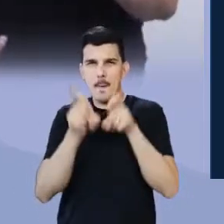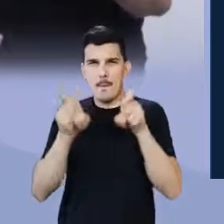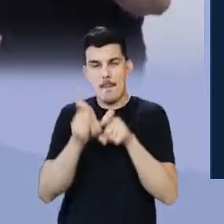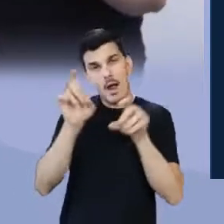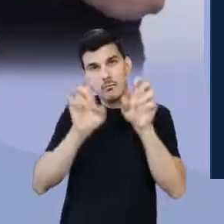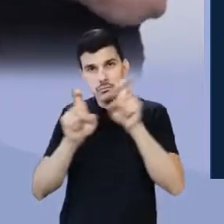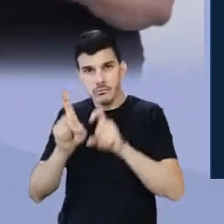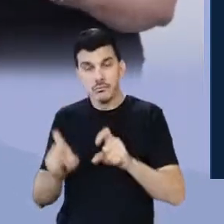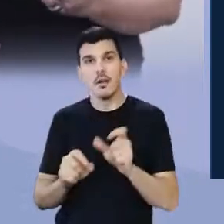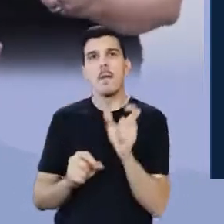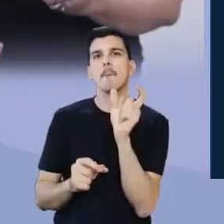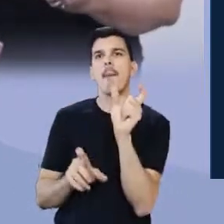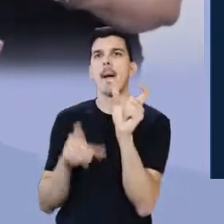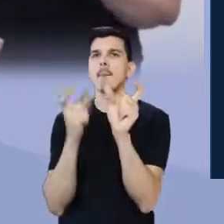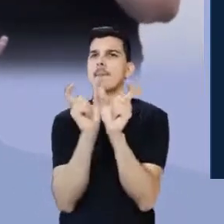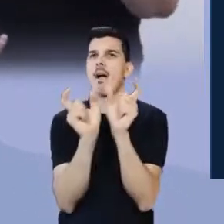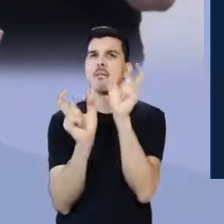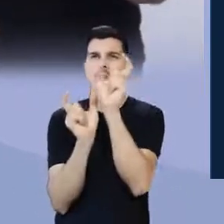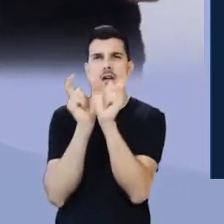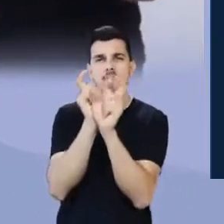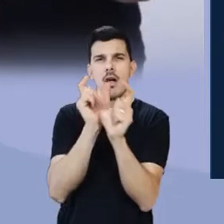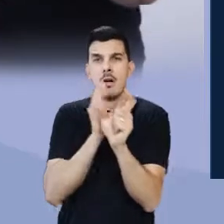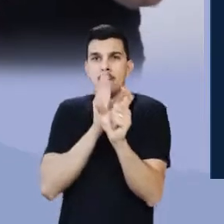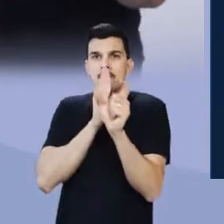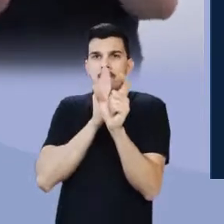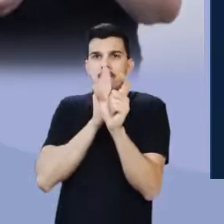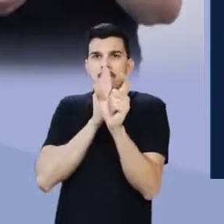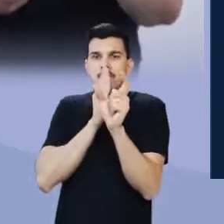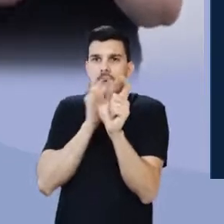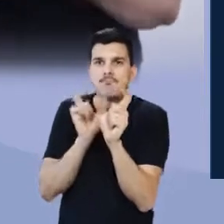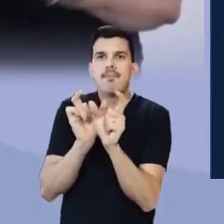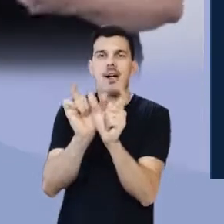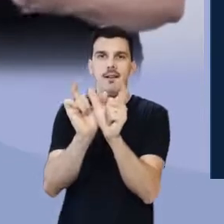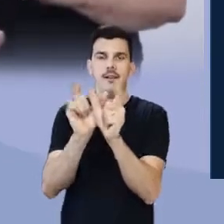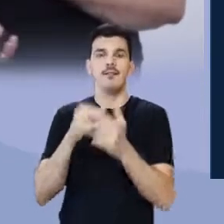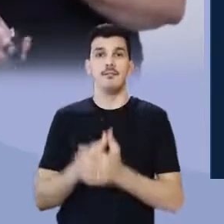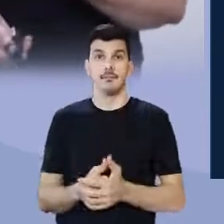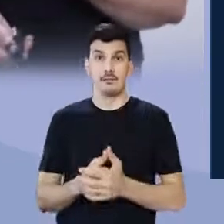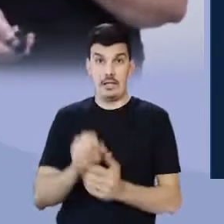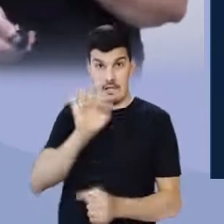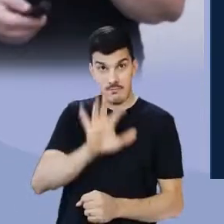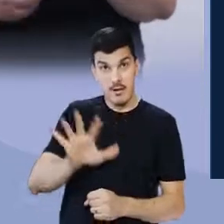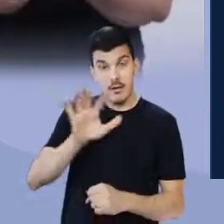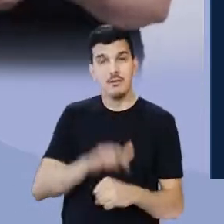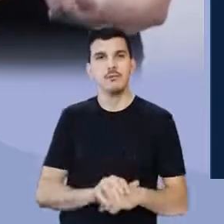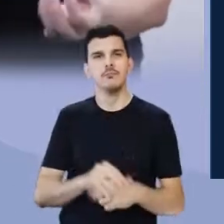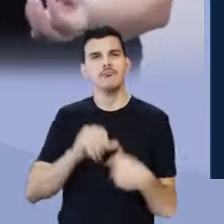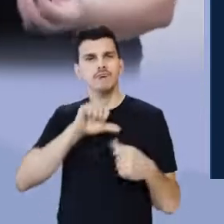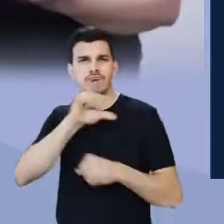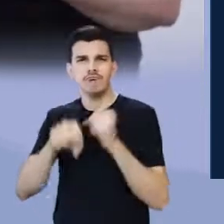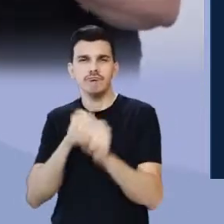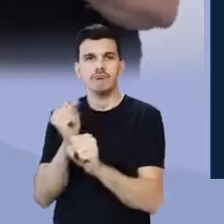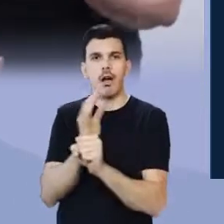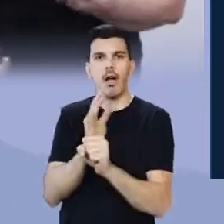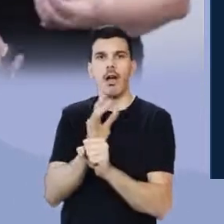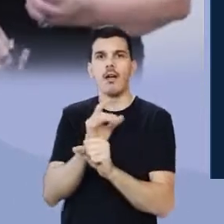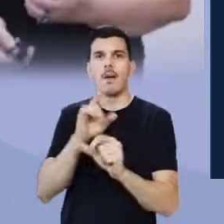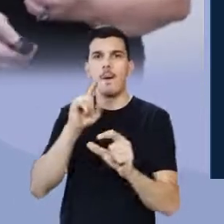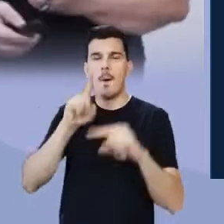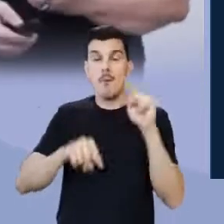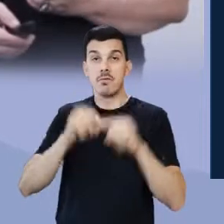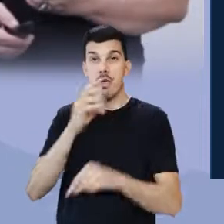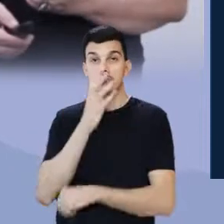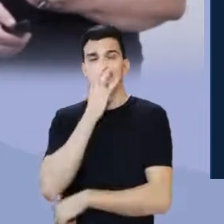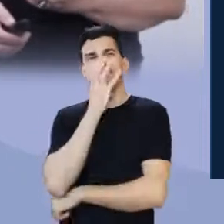Empregar a palavra e montar com a palavra a imagem? Transformá-la em objeto de